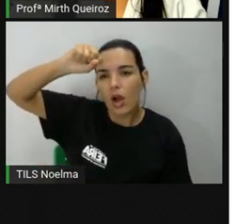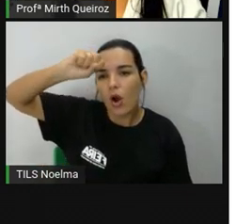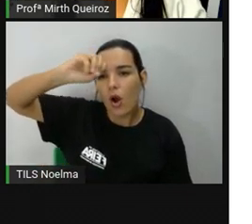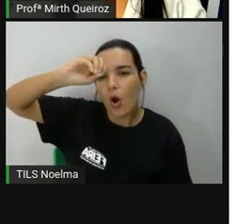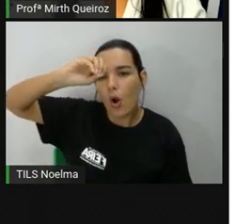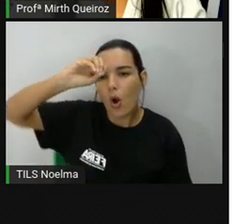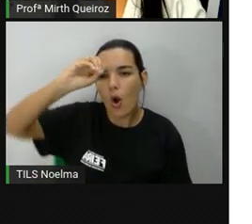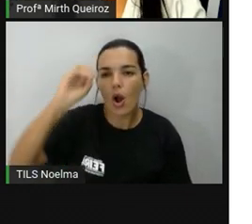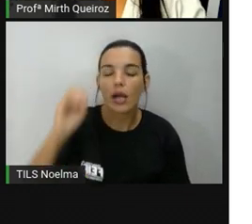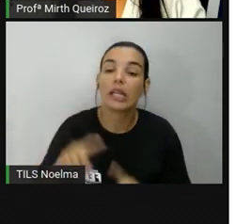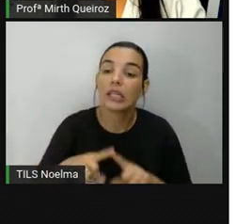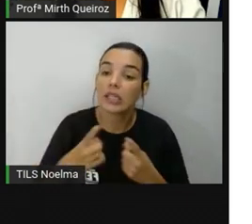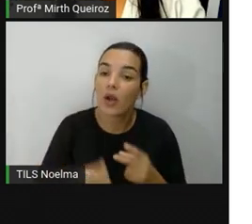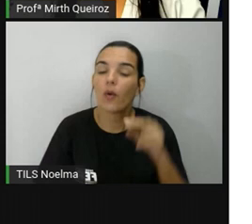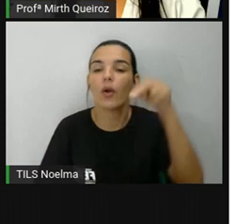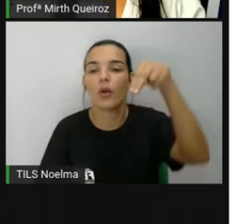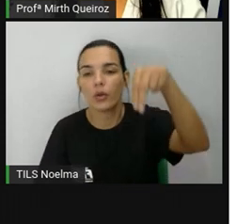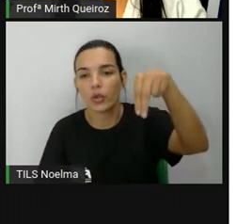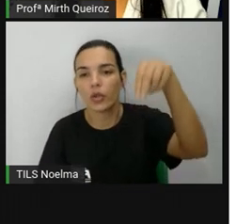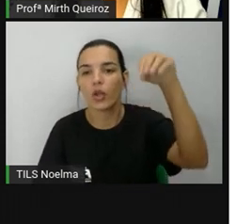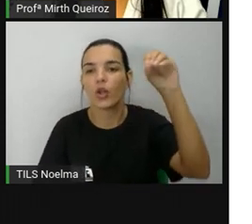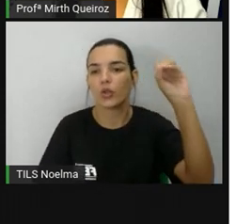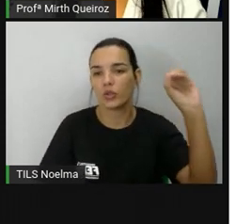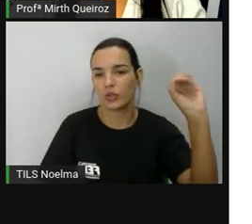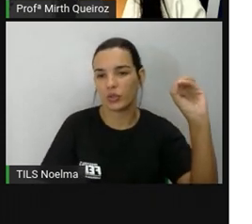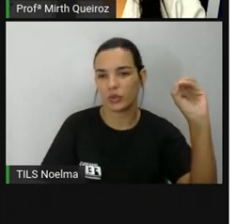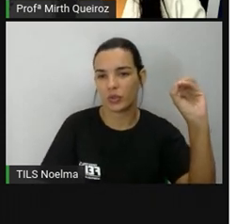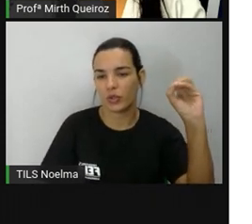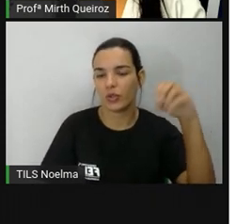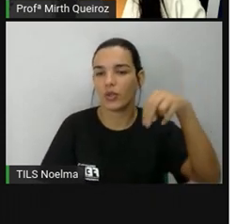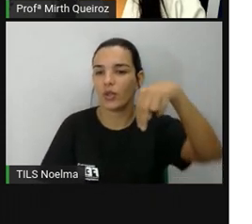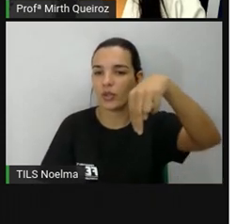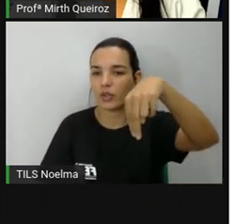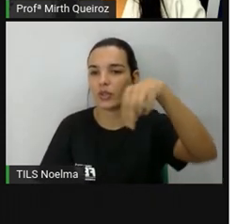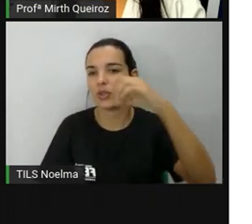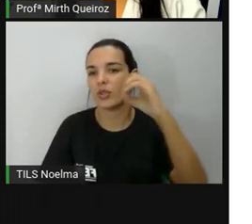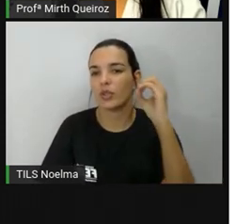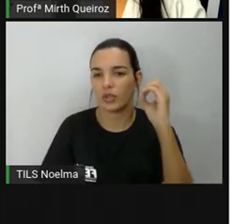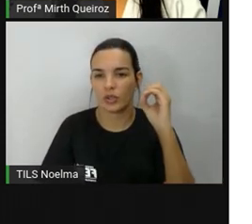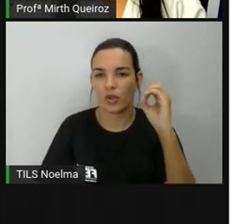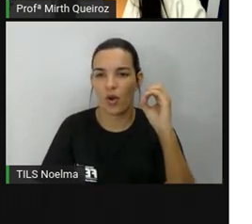oeste. Norte e o oeste. Então, vai ser o quê?